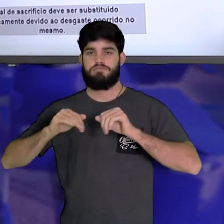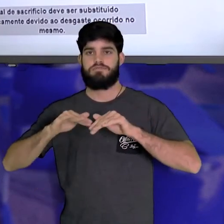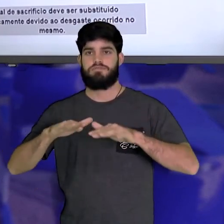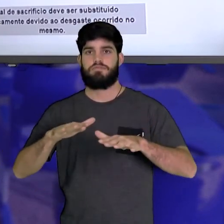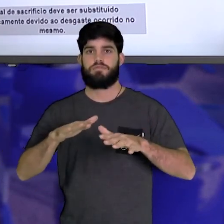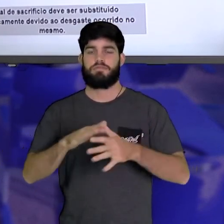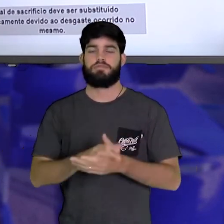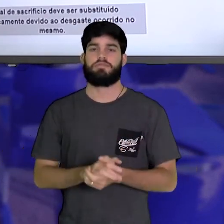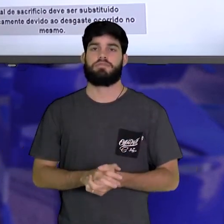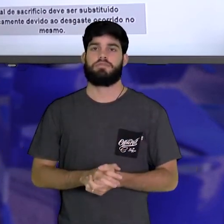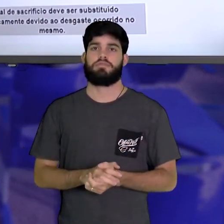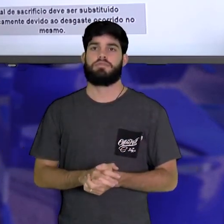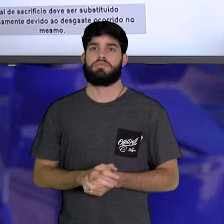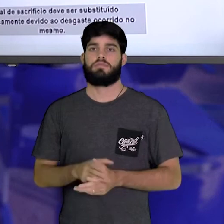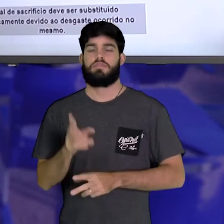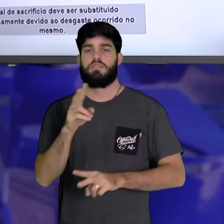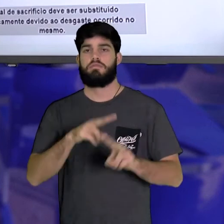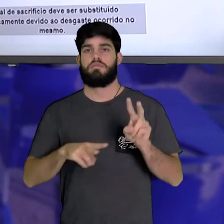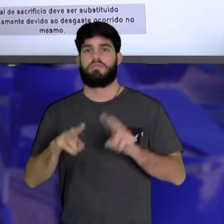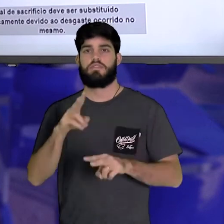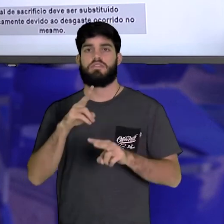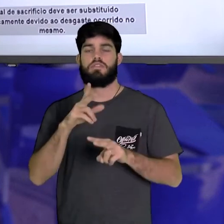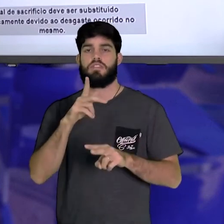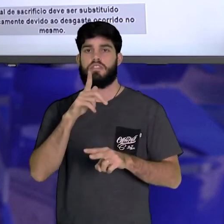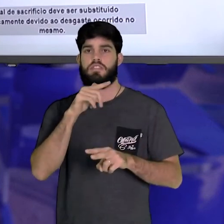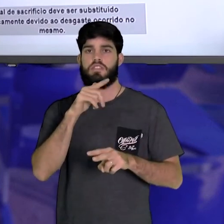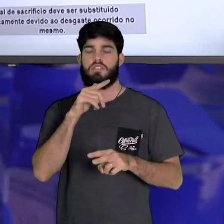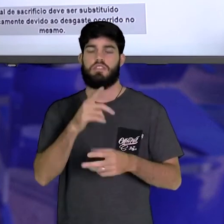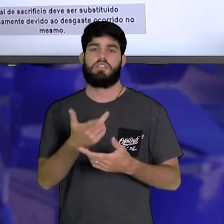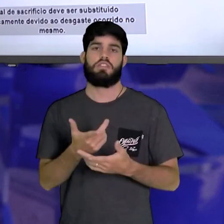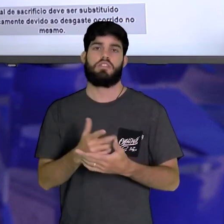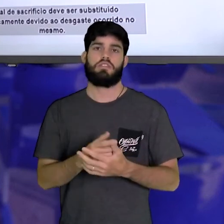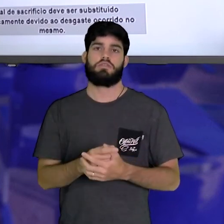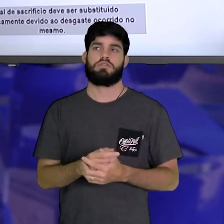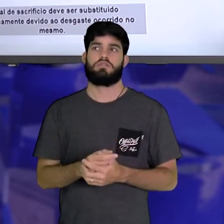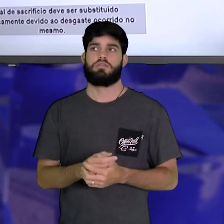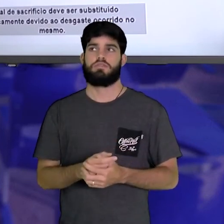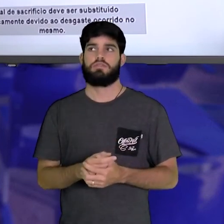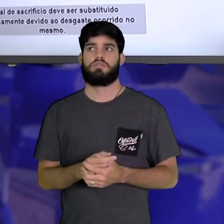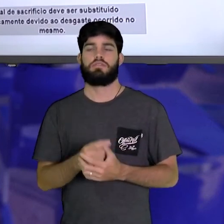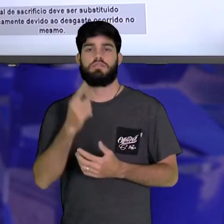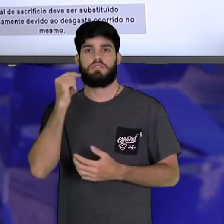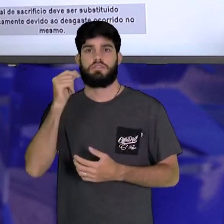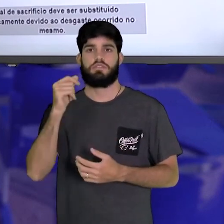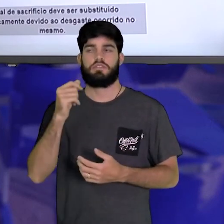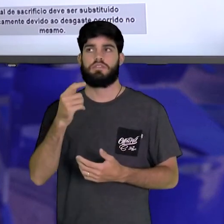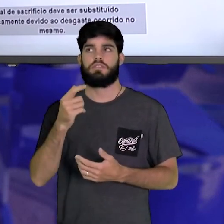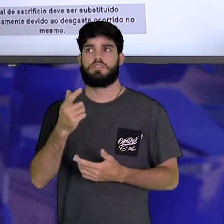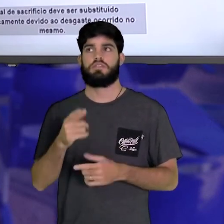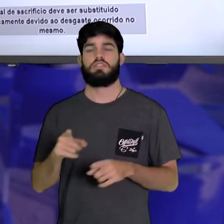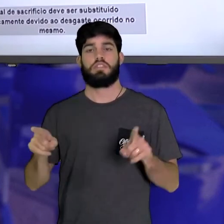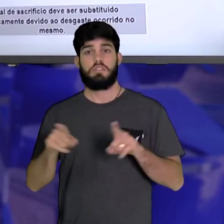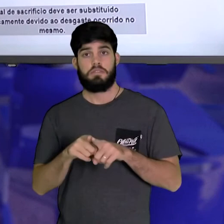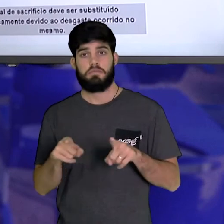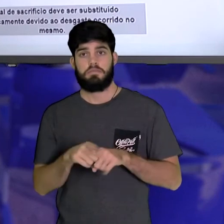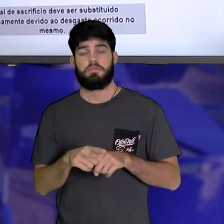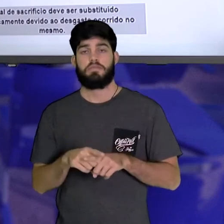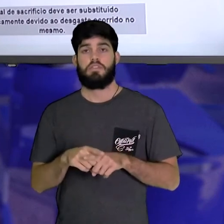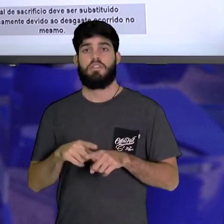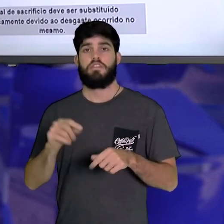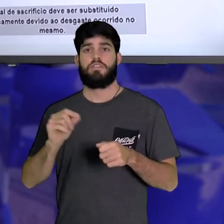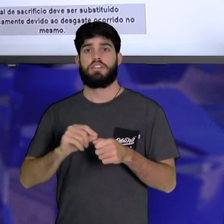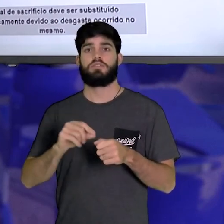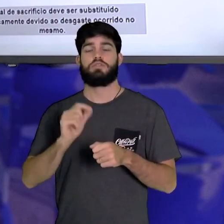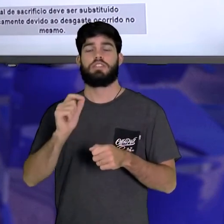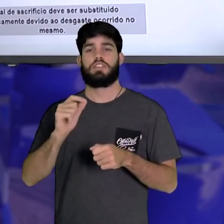que vapor de água que carrega no seu interior cloreto de sódio que vai funcionar como ponto salina e oxigênio. E aí, faz com